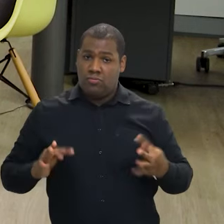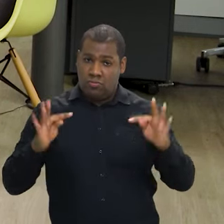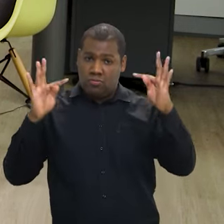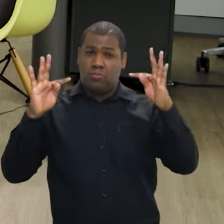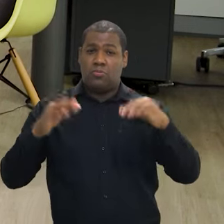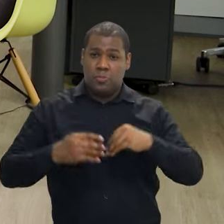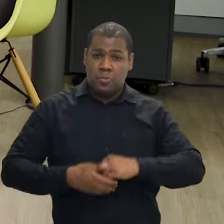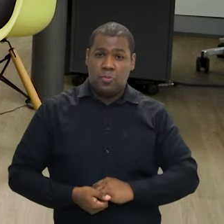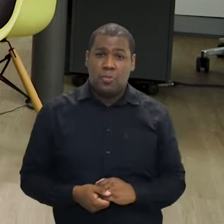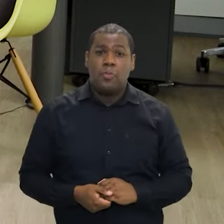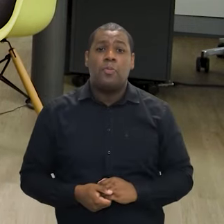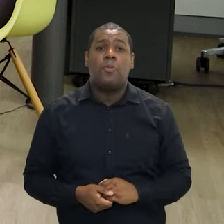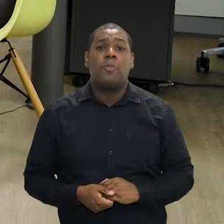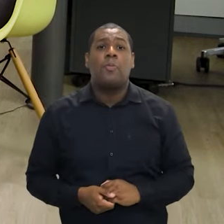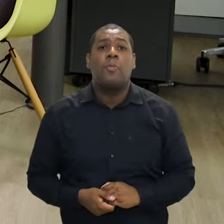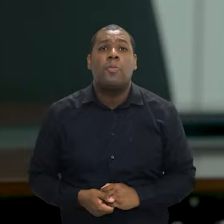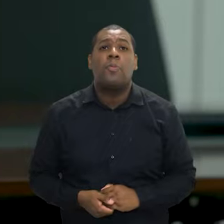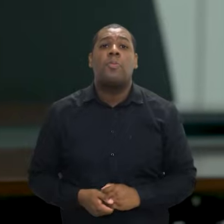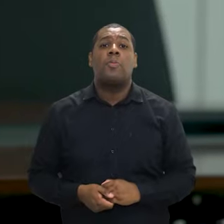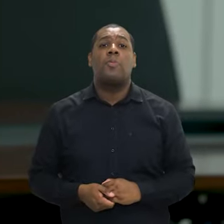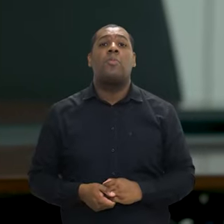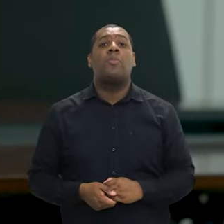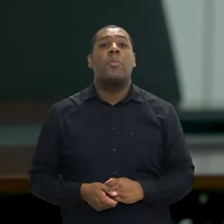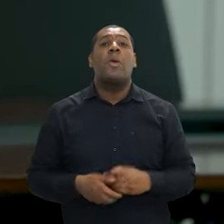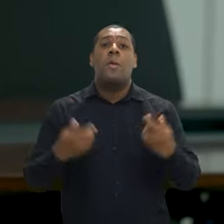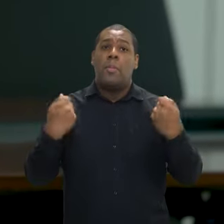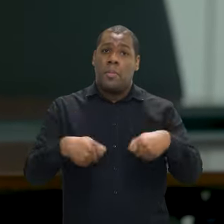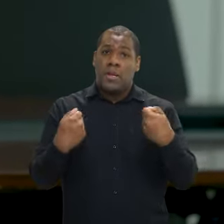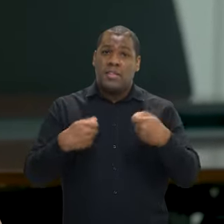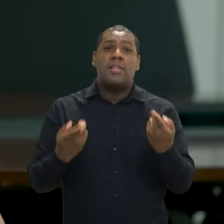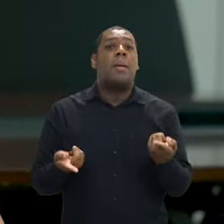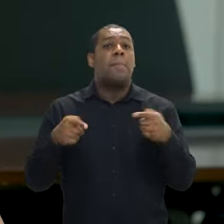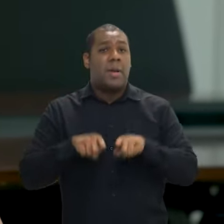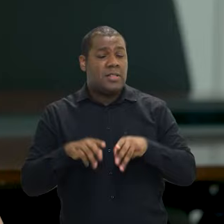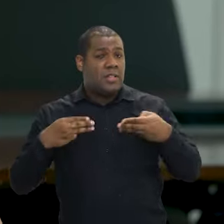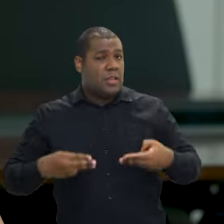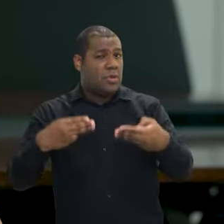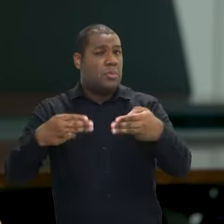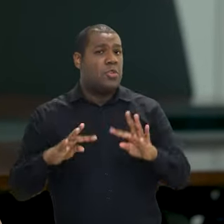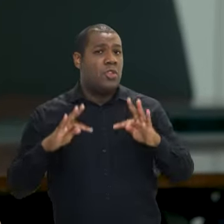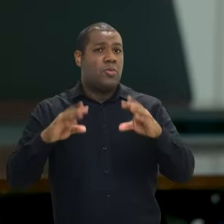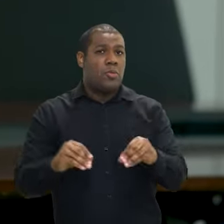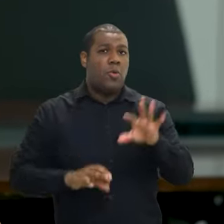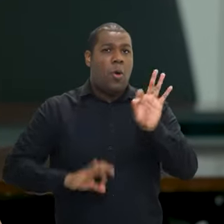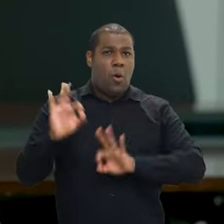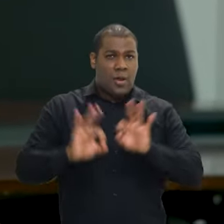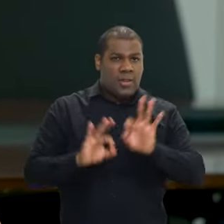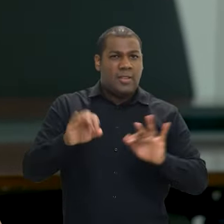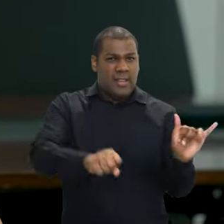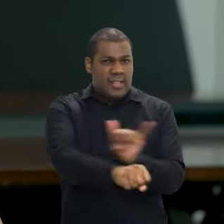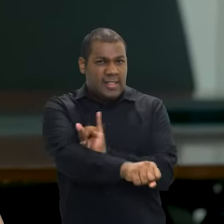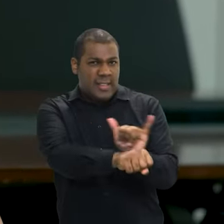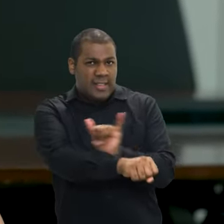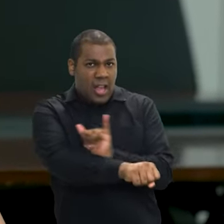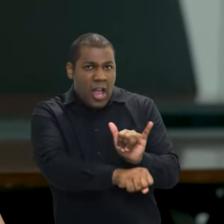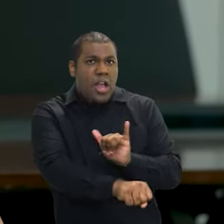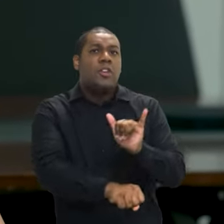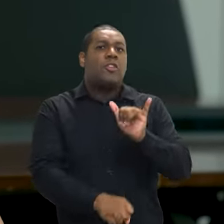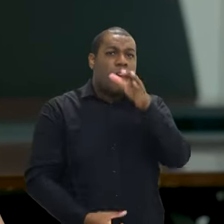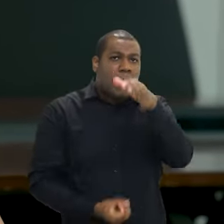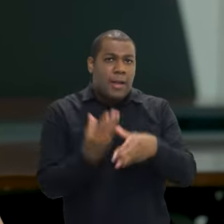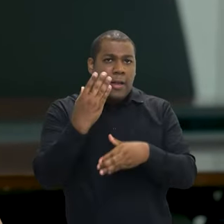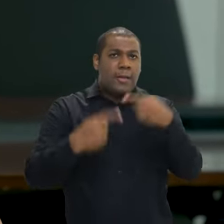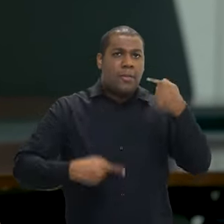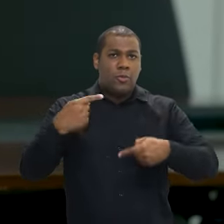E, essencialmente, a gente precisa estar alinhado com todos os ministérios para fazer planos transversais que garantam a execução de políticas